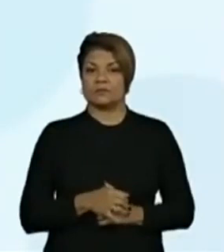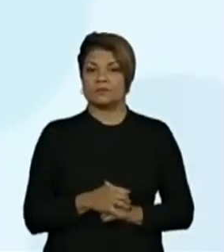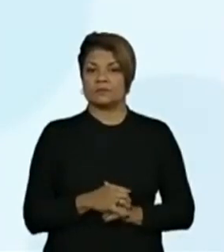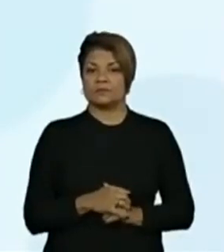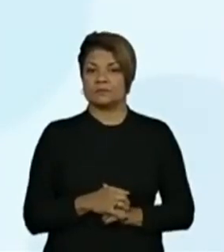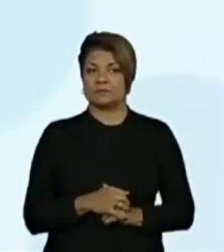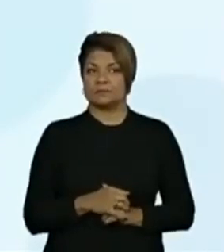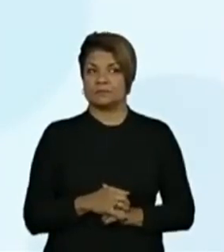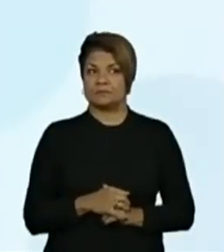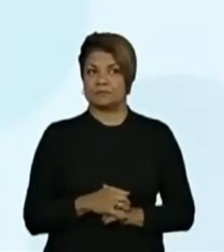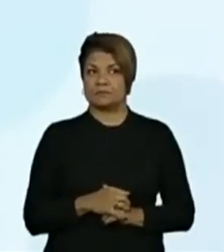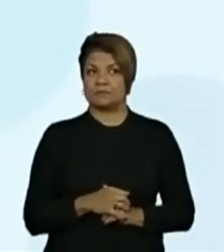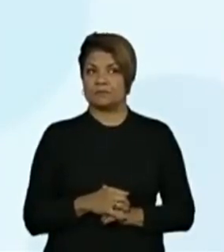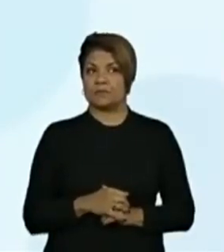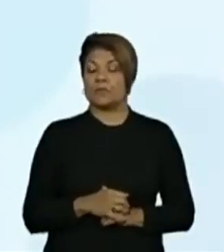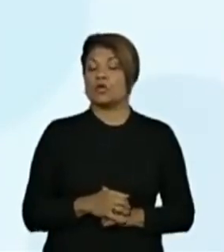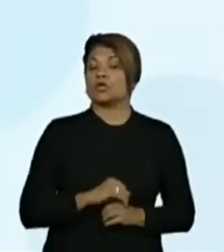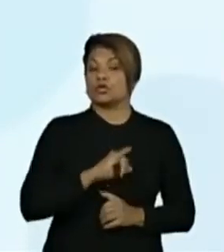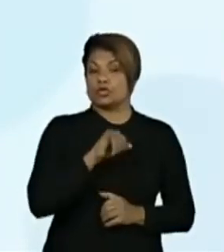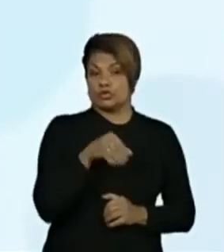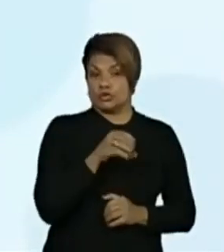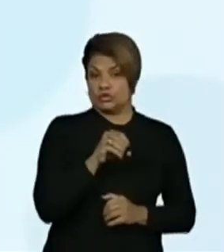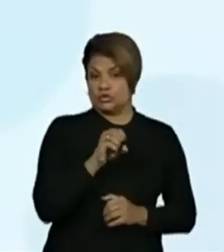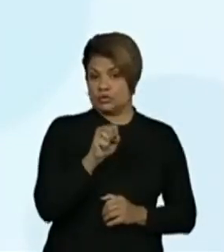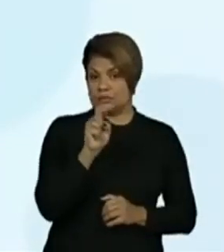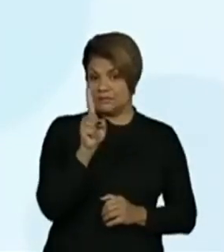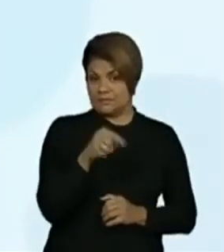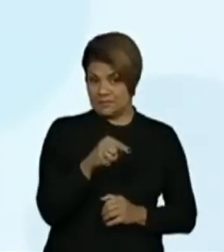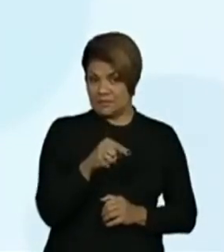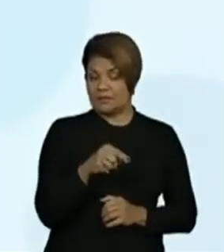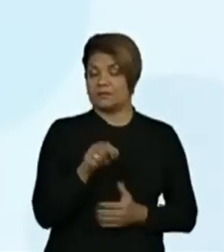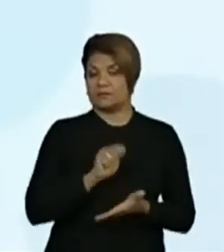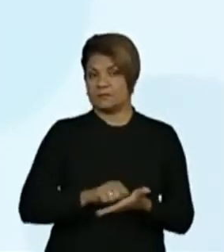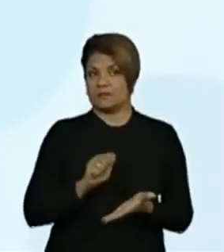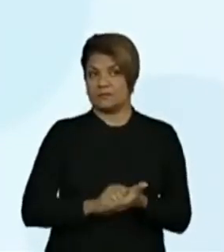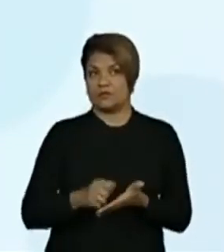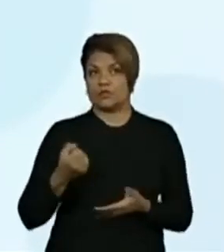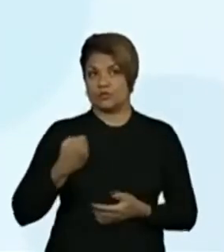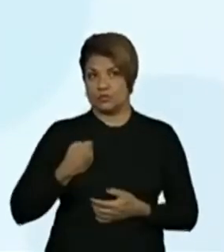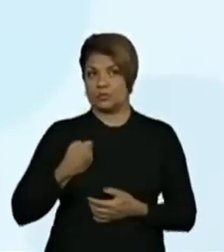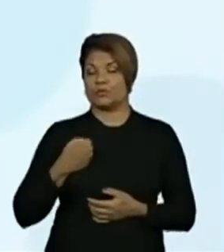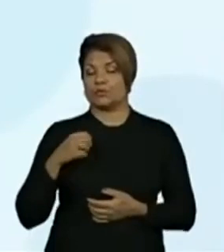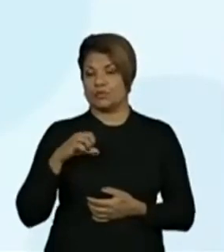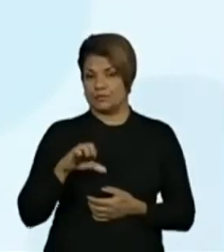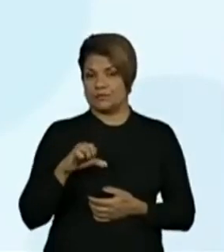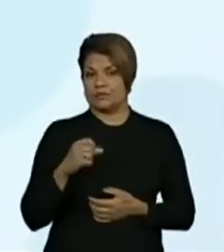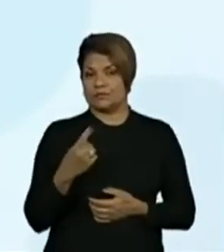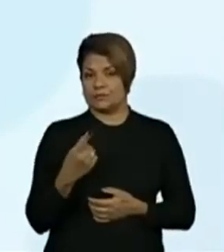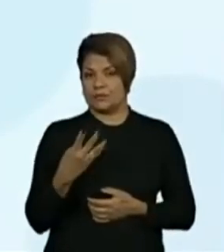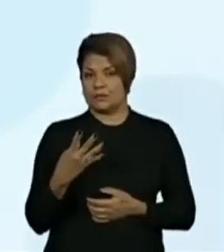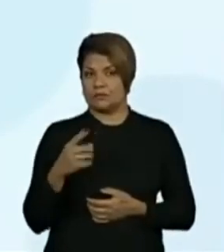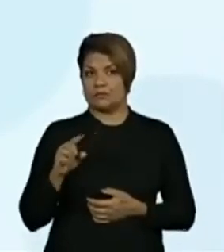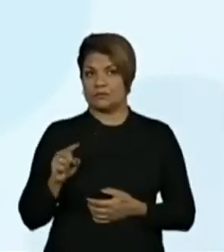Observem. José escreveu o número 914